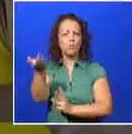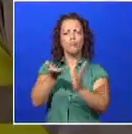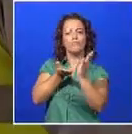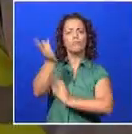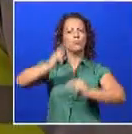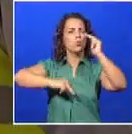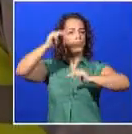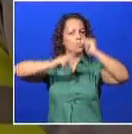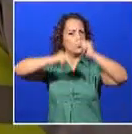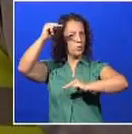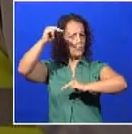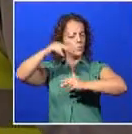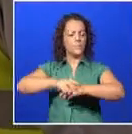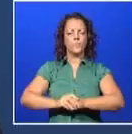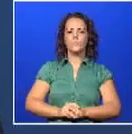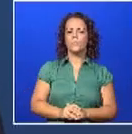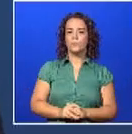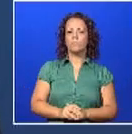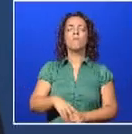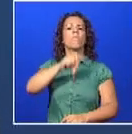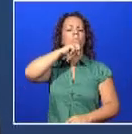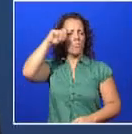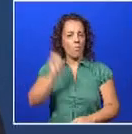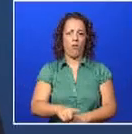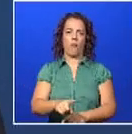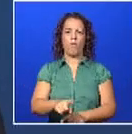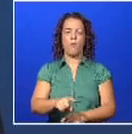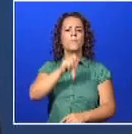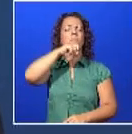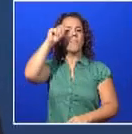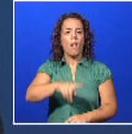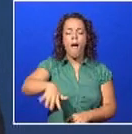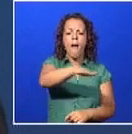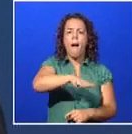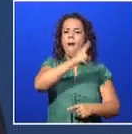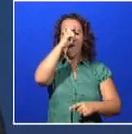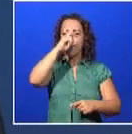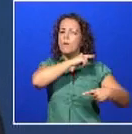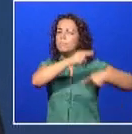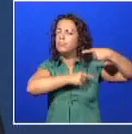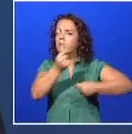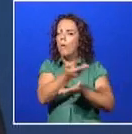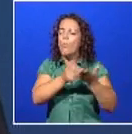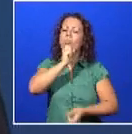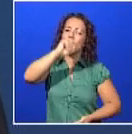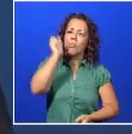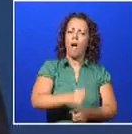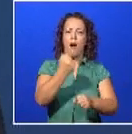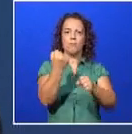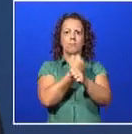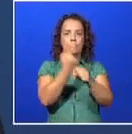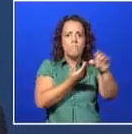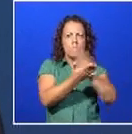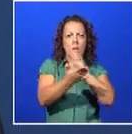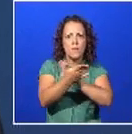e para a nossa construção civil. É possível, nas áreas tradicionais da nossa economia, criar